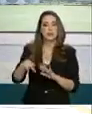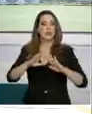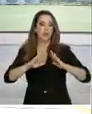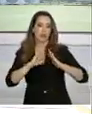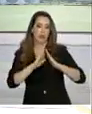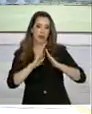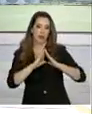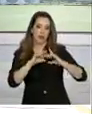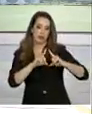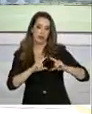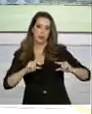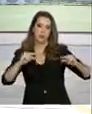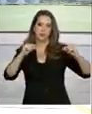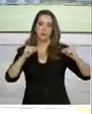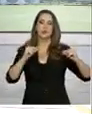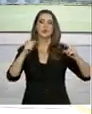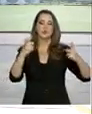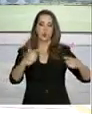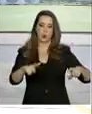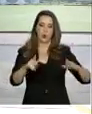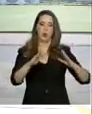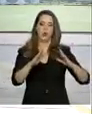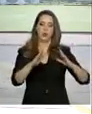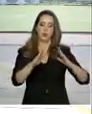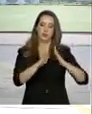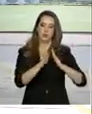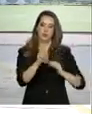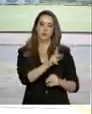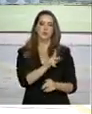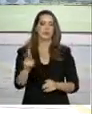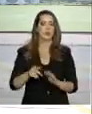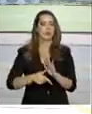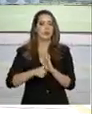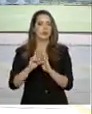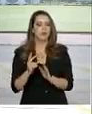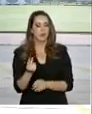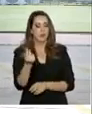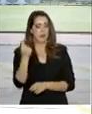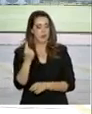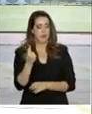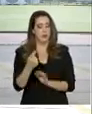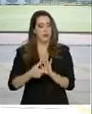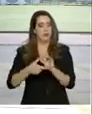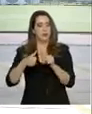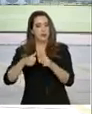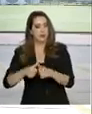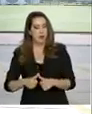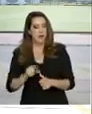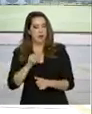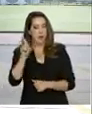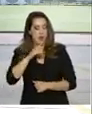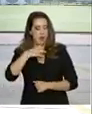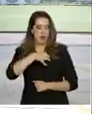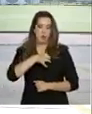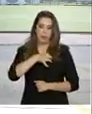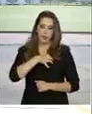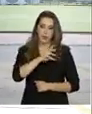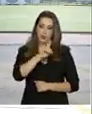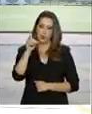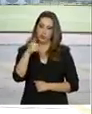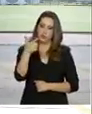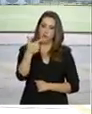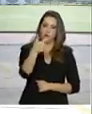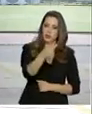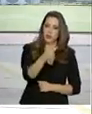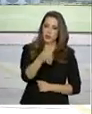Alvorada, a residência oficial. Ele estava na base naval de Aratu, na Bahia, desde o dia 27 e